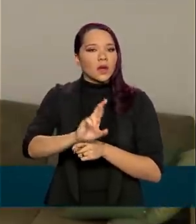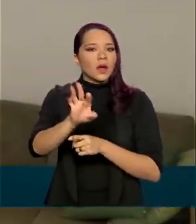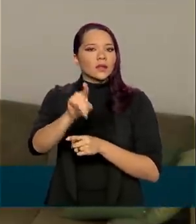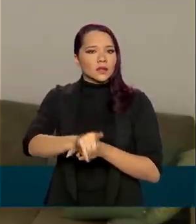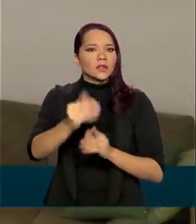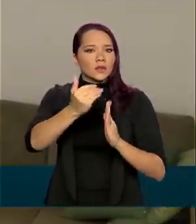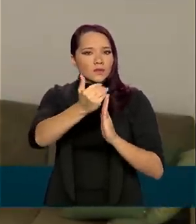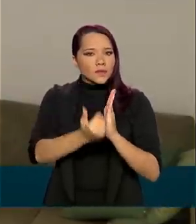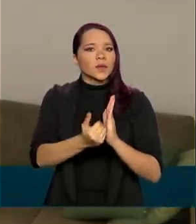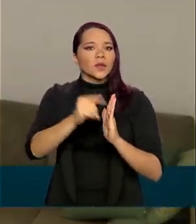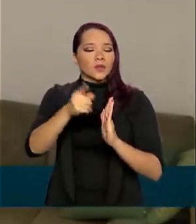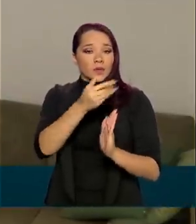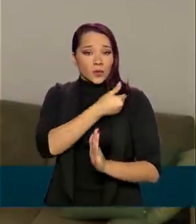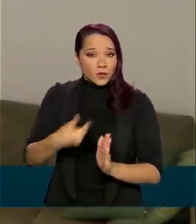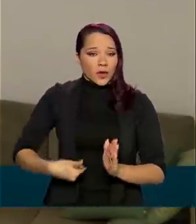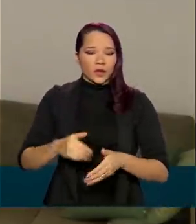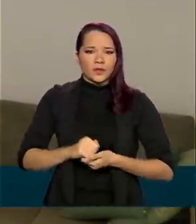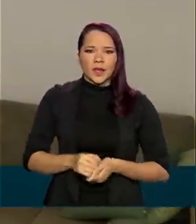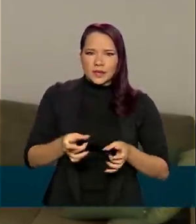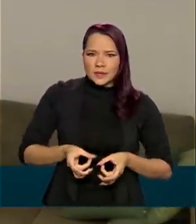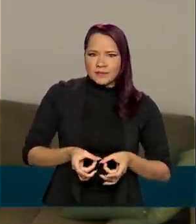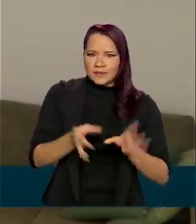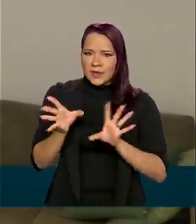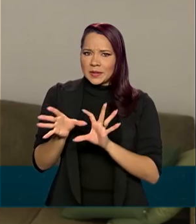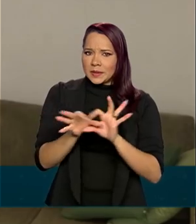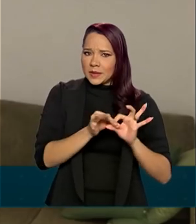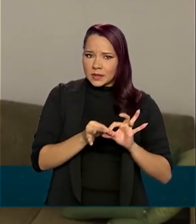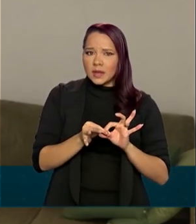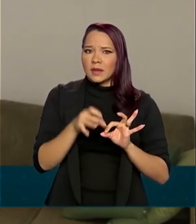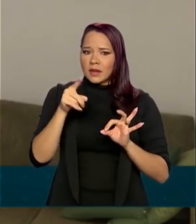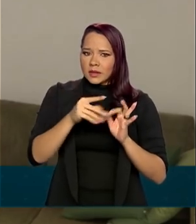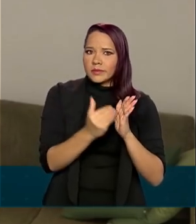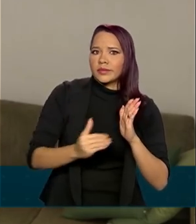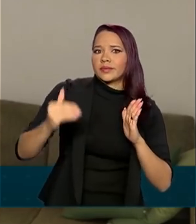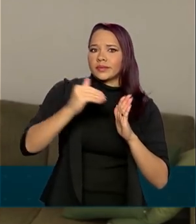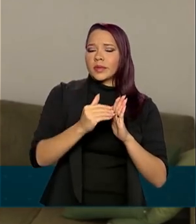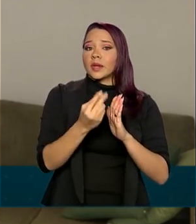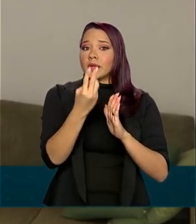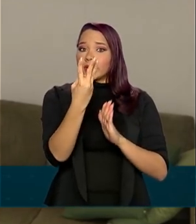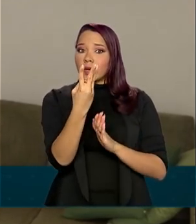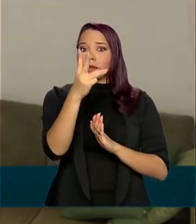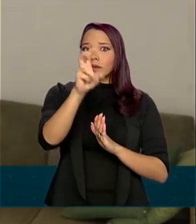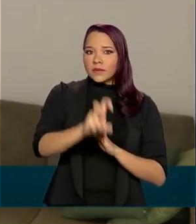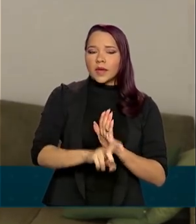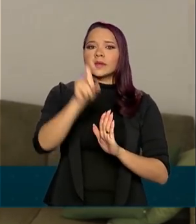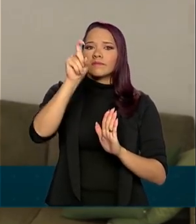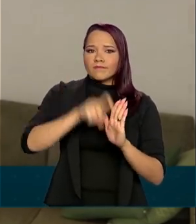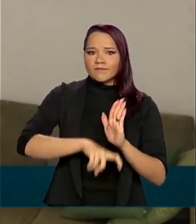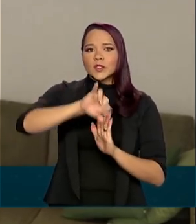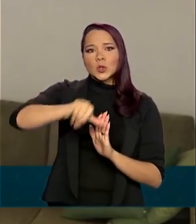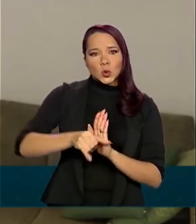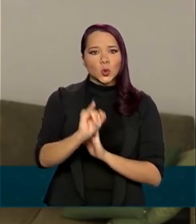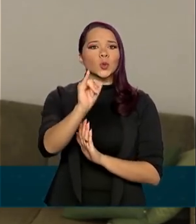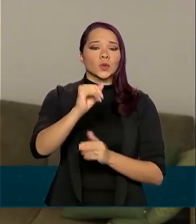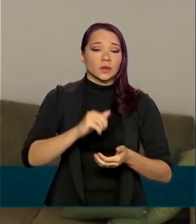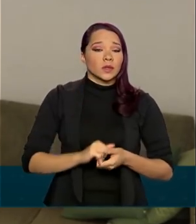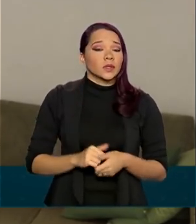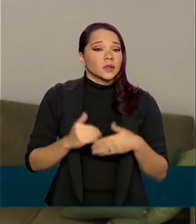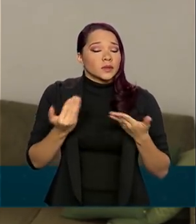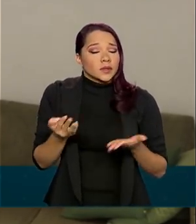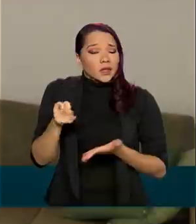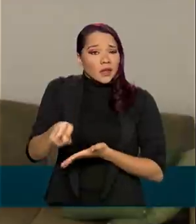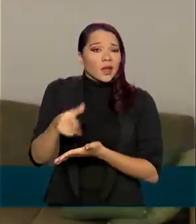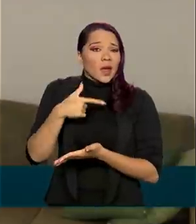subsídios do governo. A venda casada eleva em até 3 vezes a taxa de juros, o que acaba